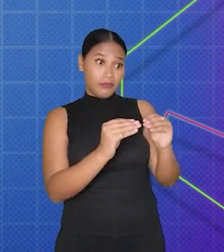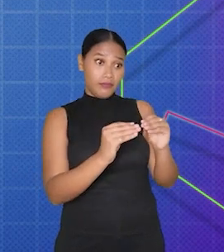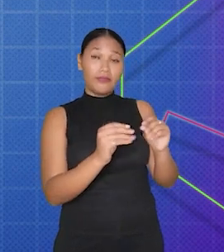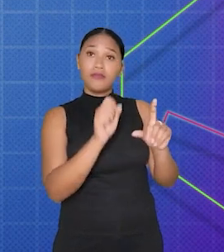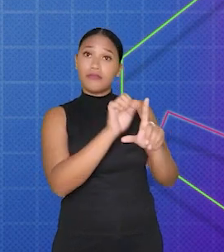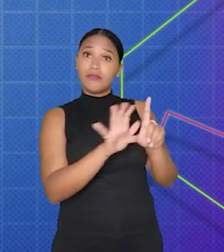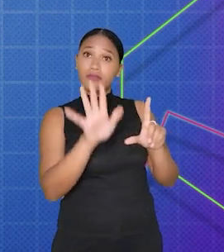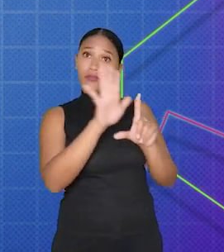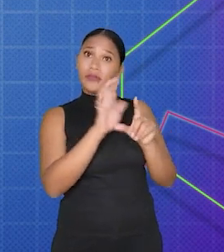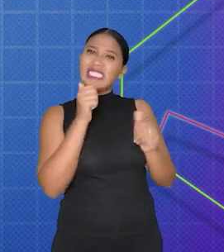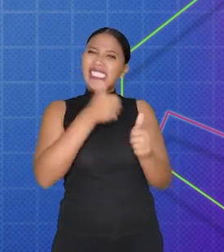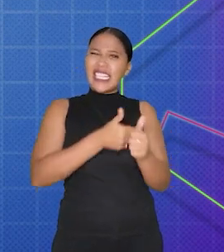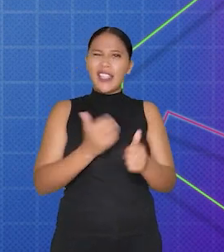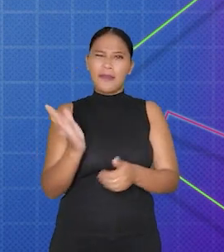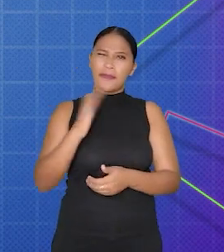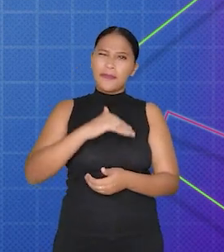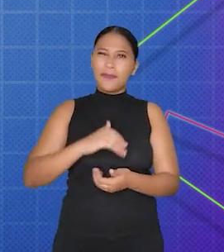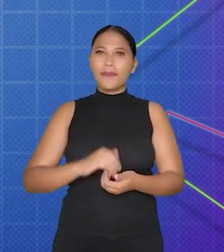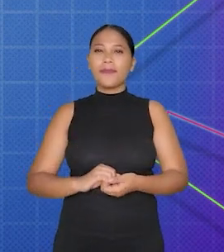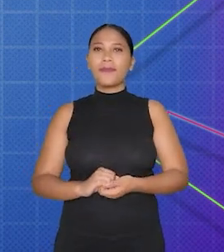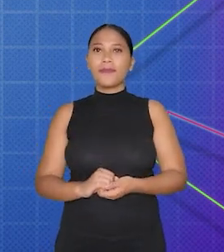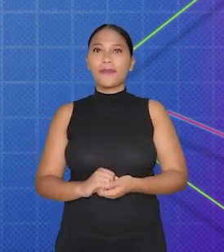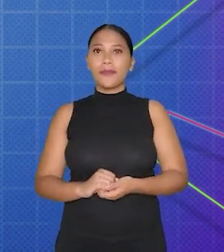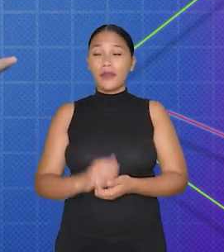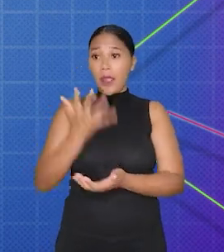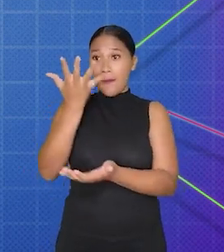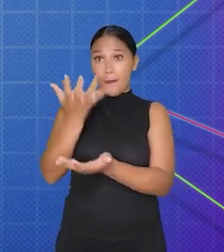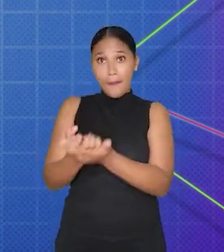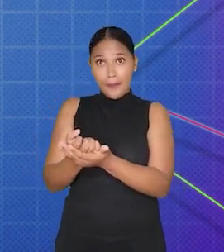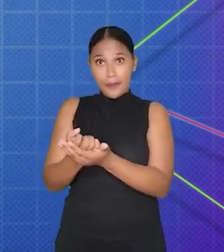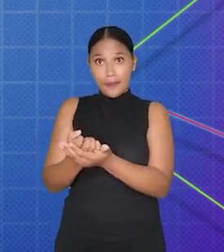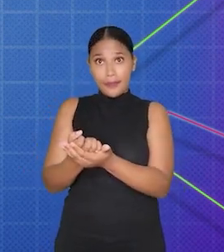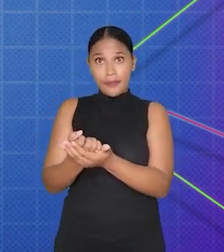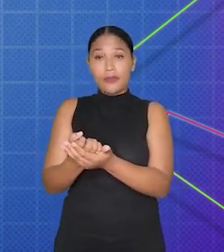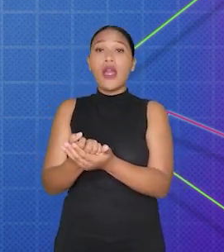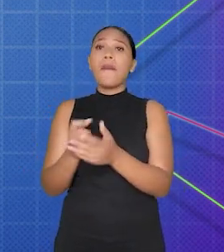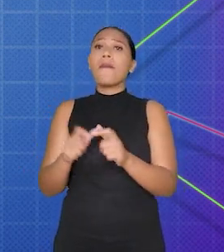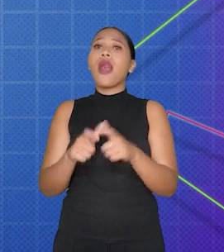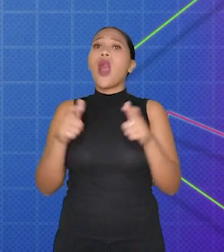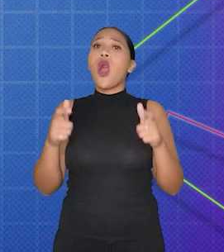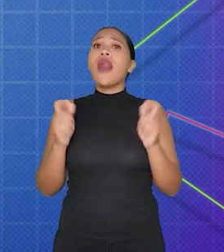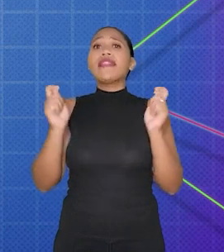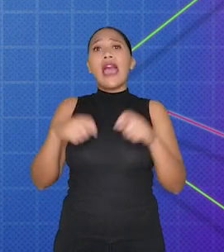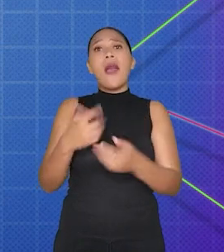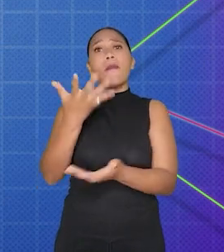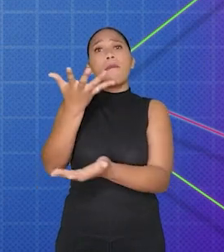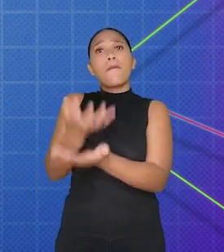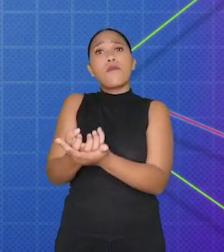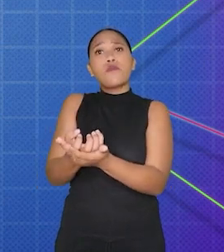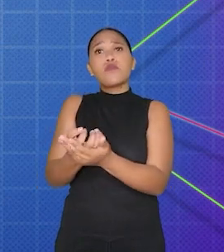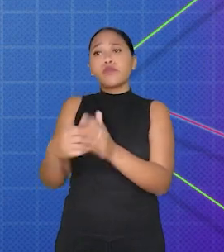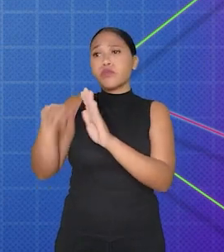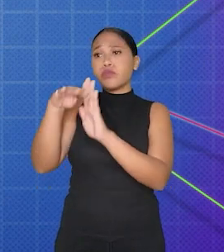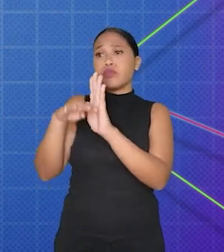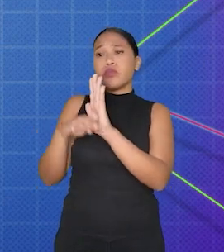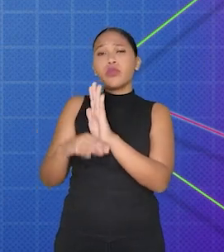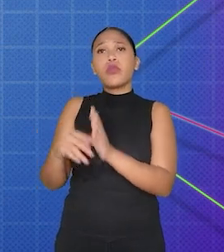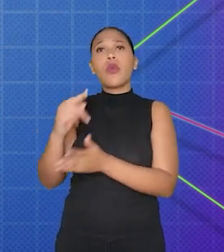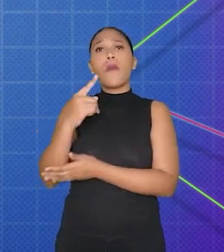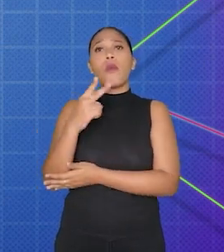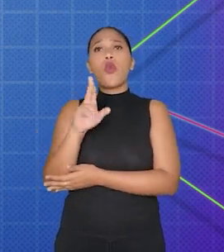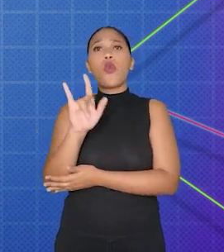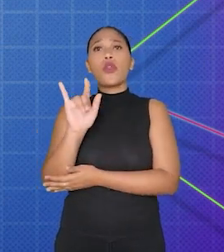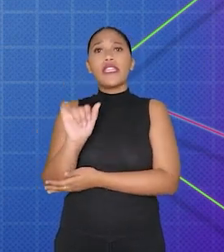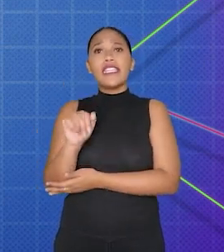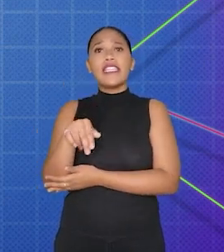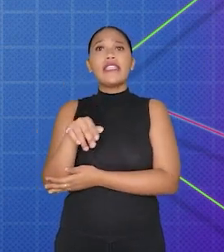plugins no Construct 2, siga os seguintes passos. Baixe o plugin. A maioria dos plugins pode ser baixada na seção de plugins do